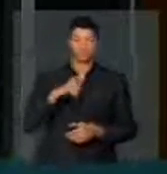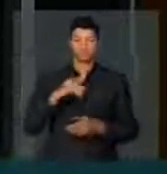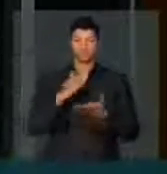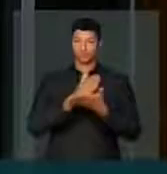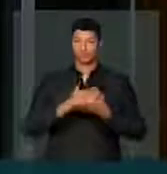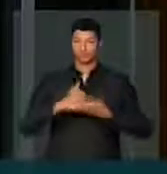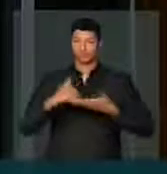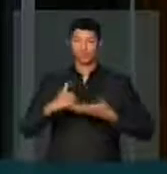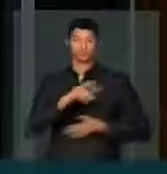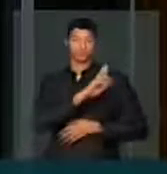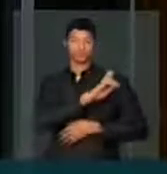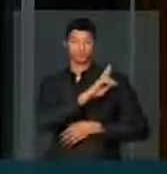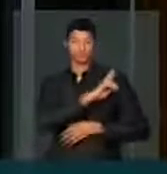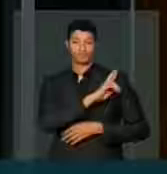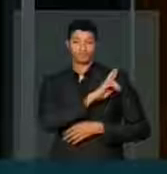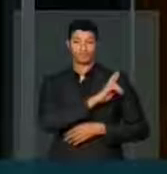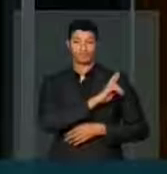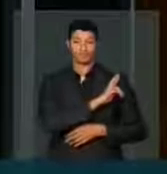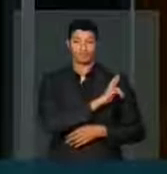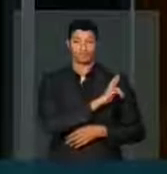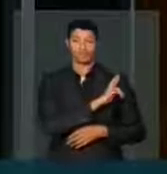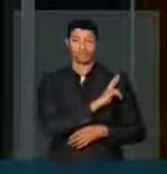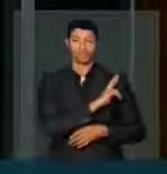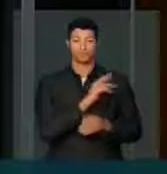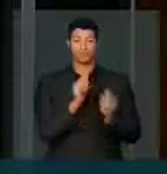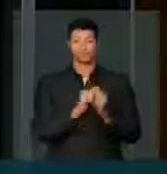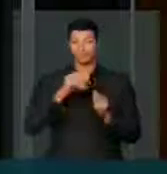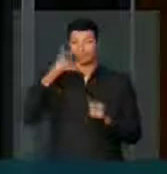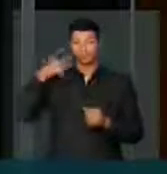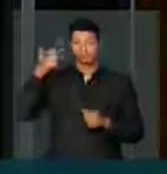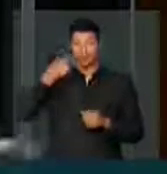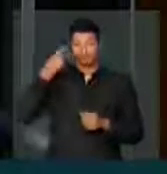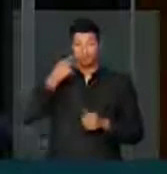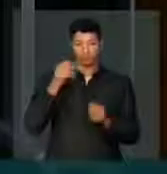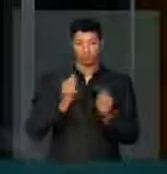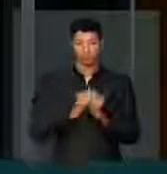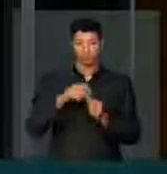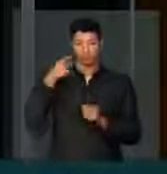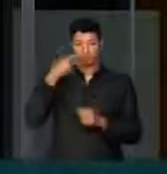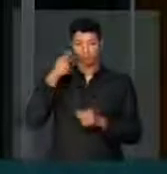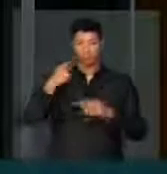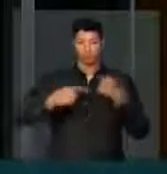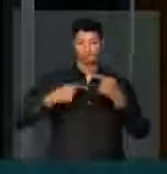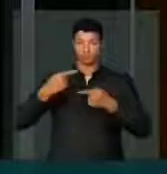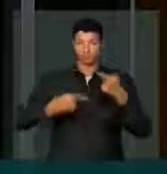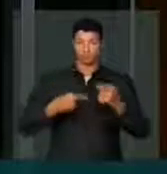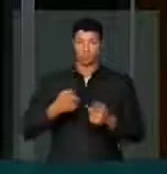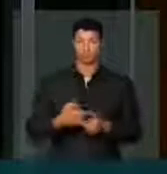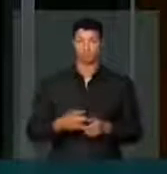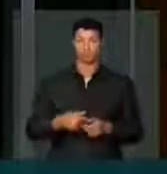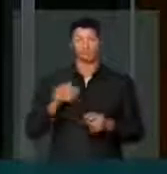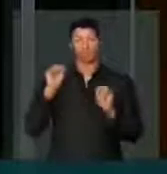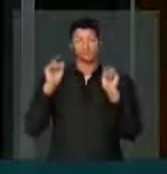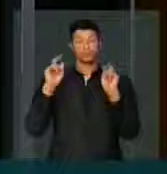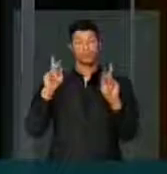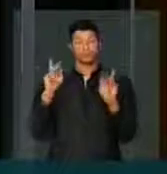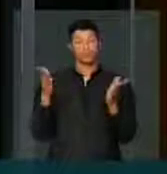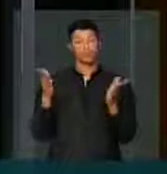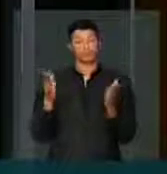uma divisão de responsabilidade com os parlamentares e com os partidos políticos. Ok,